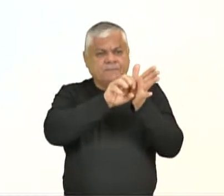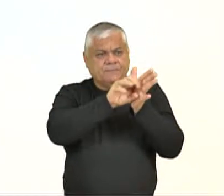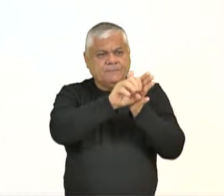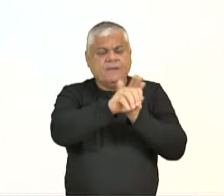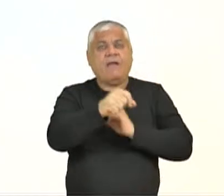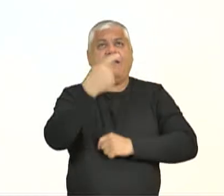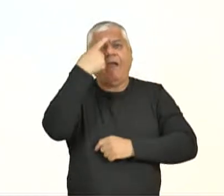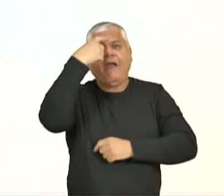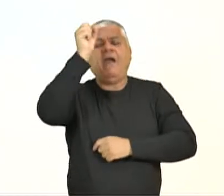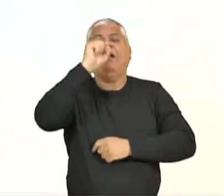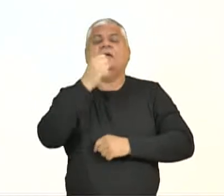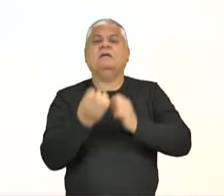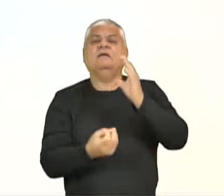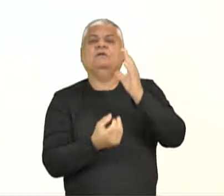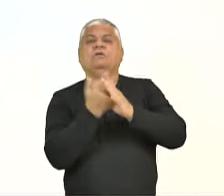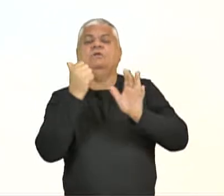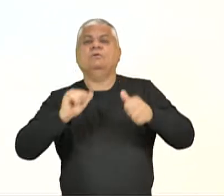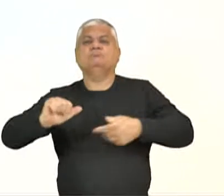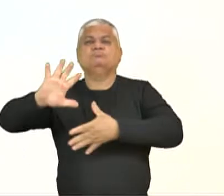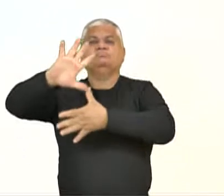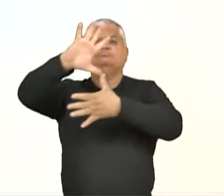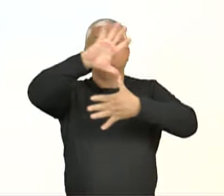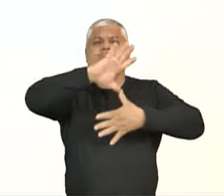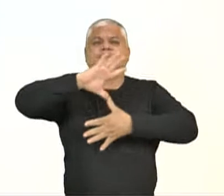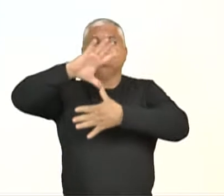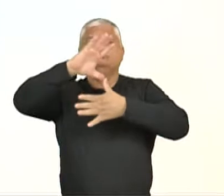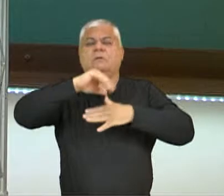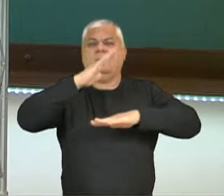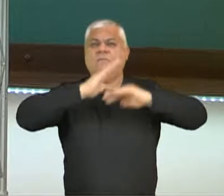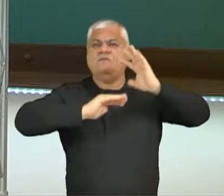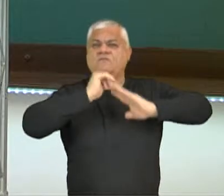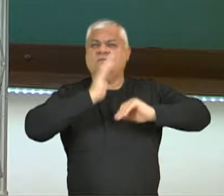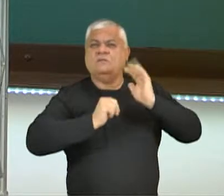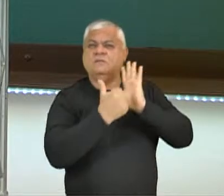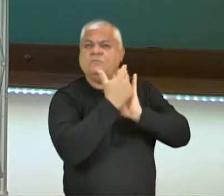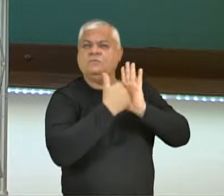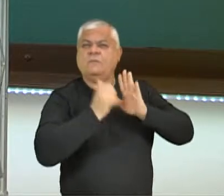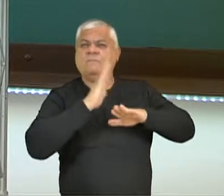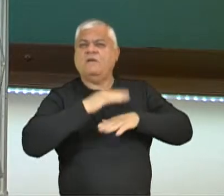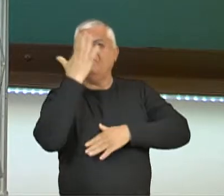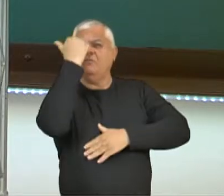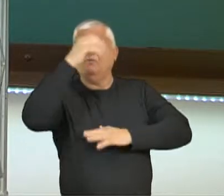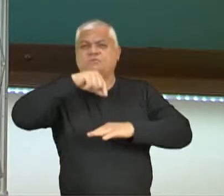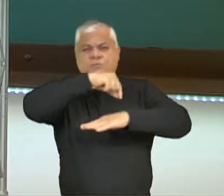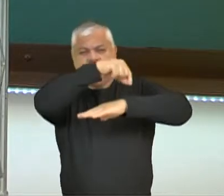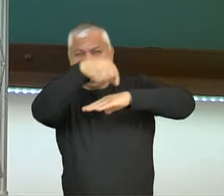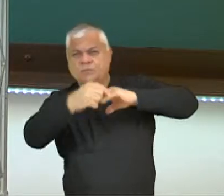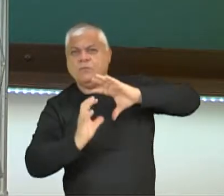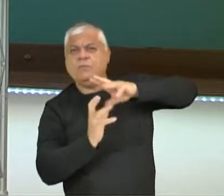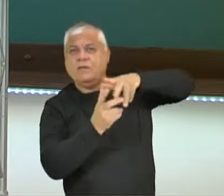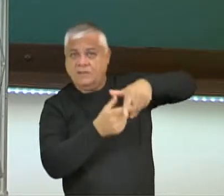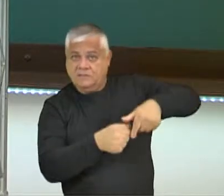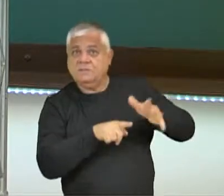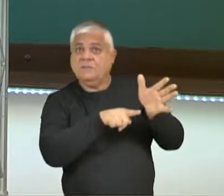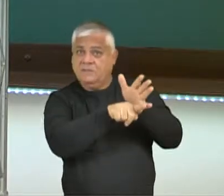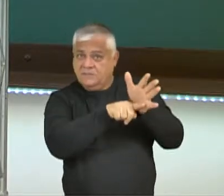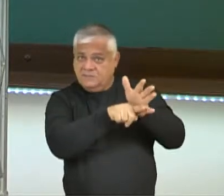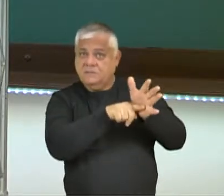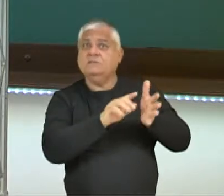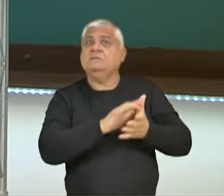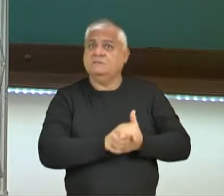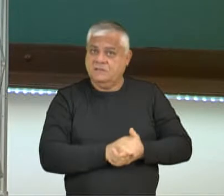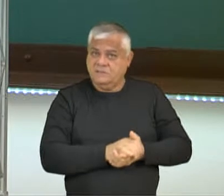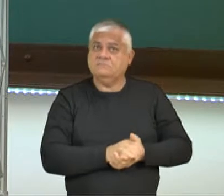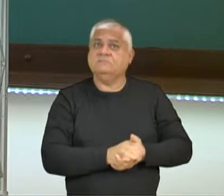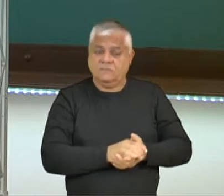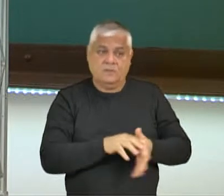criar um mapa do mundo que mostra quais são os pintores mais populares em cada país? Populares no sentido de pesquisa, ok? Porque foi